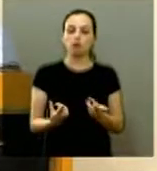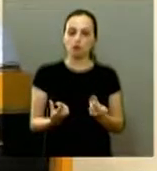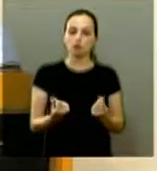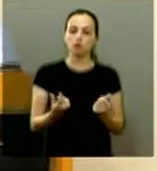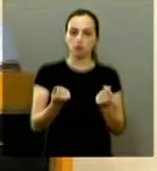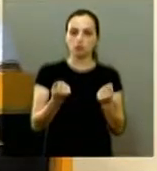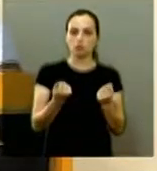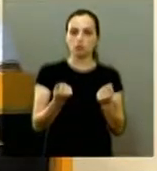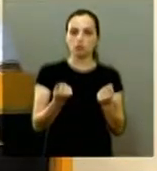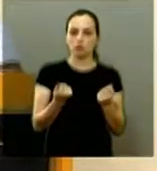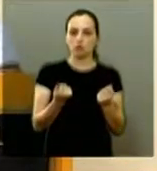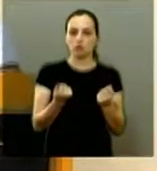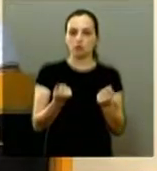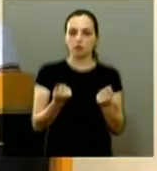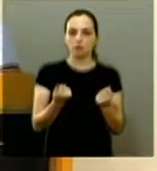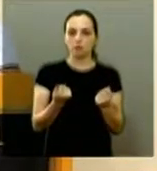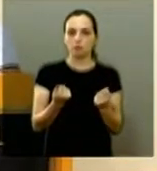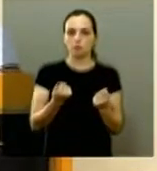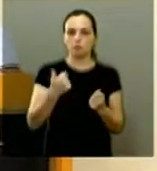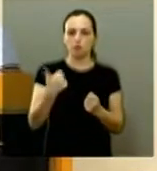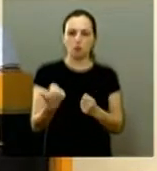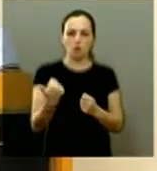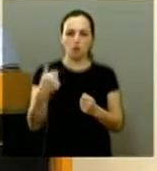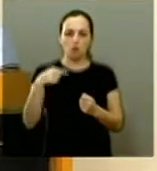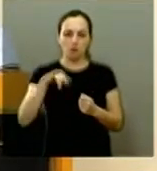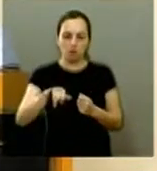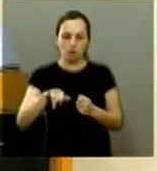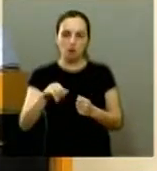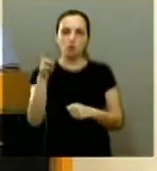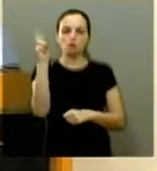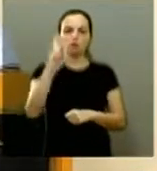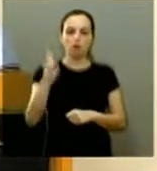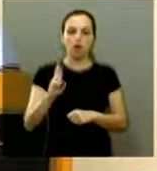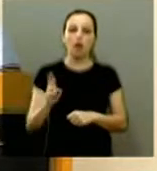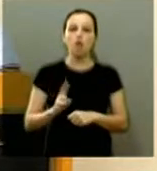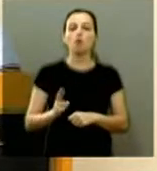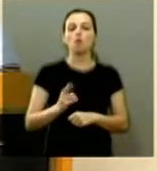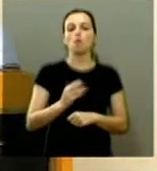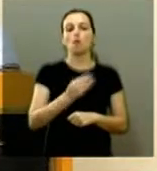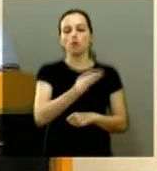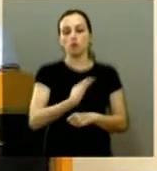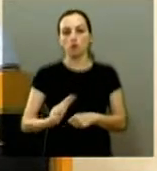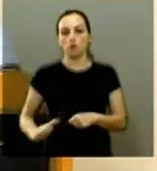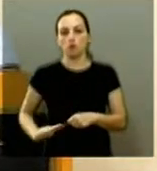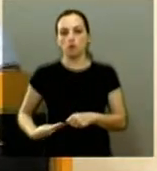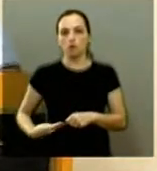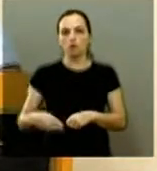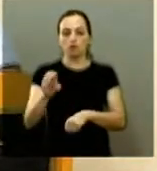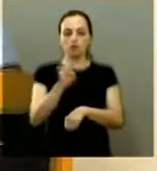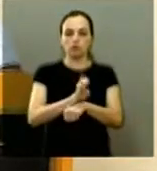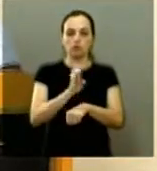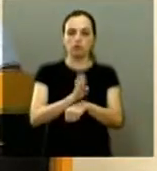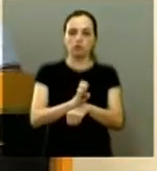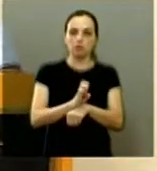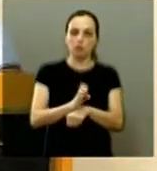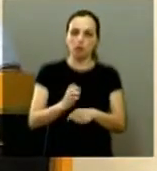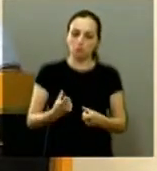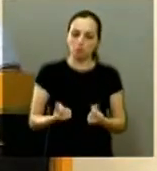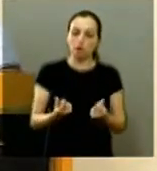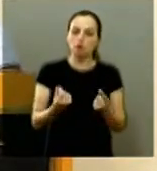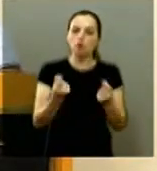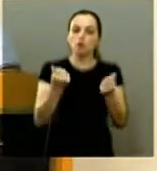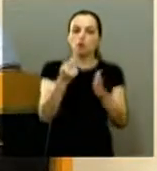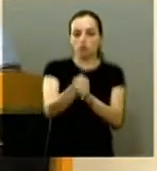uma remessa de um milhão de reais ao governo do estado que possa vir a aquecer a economia